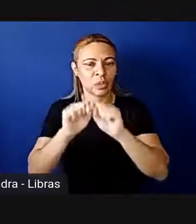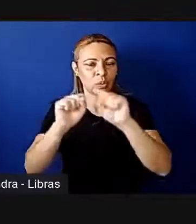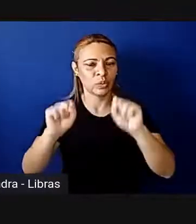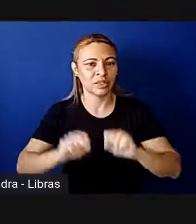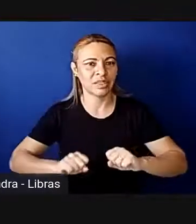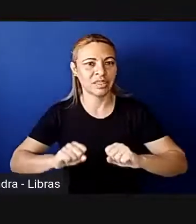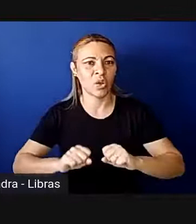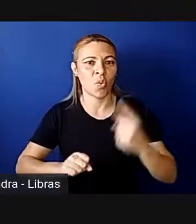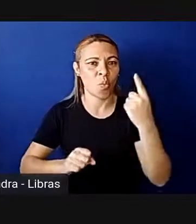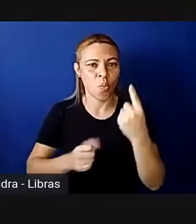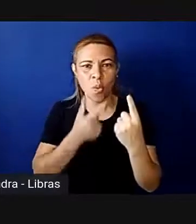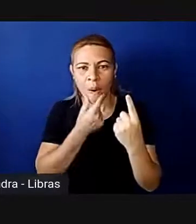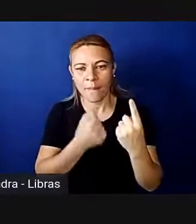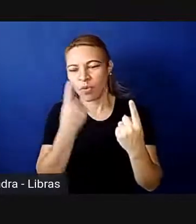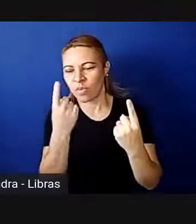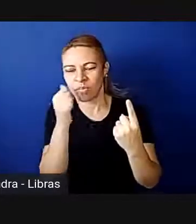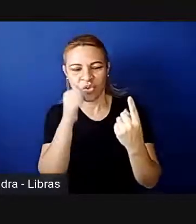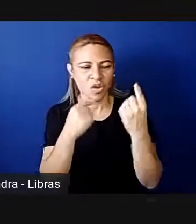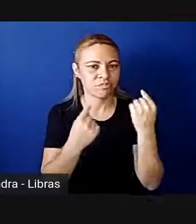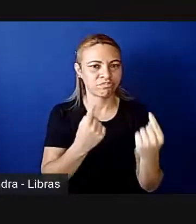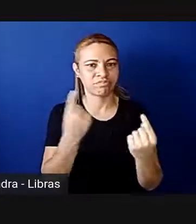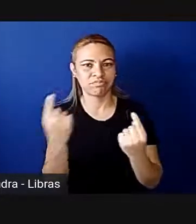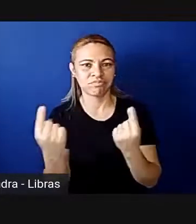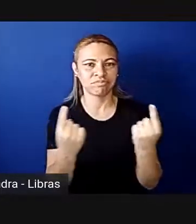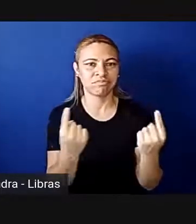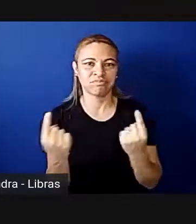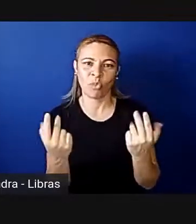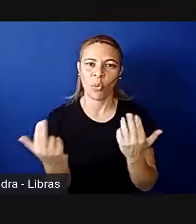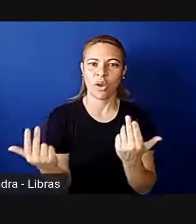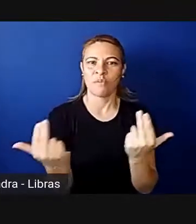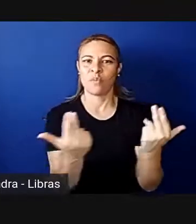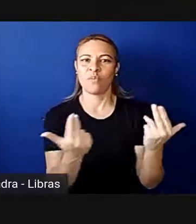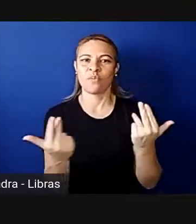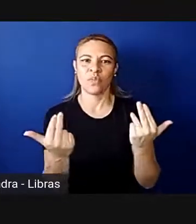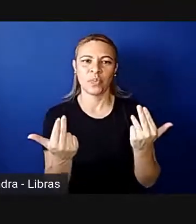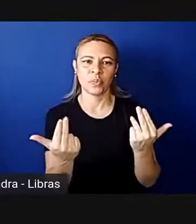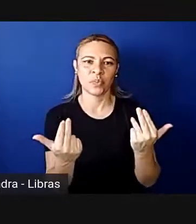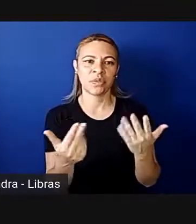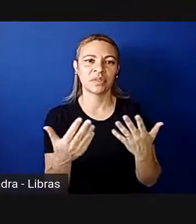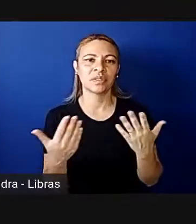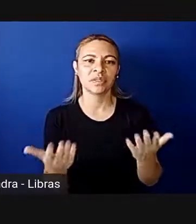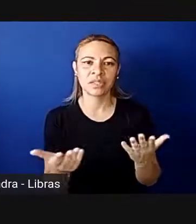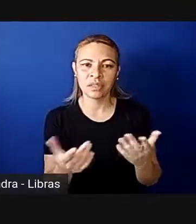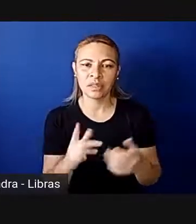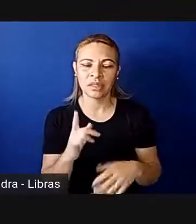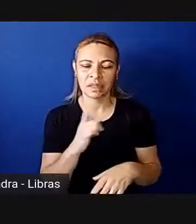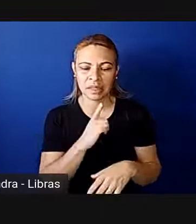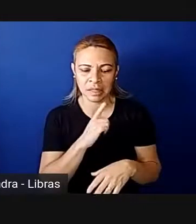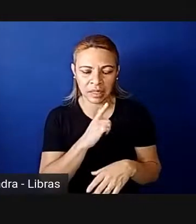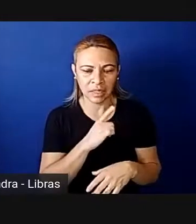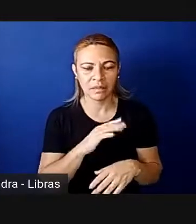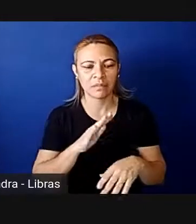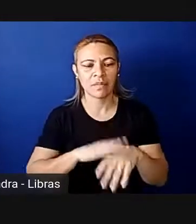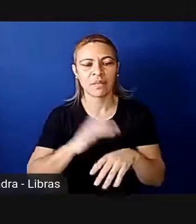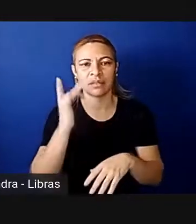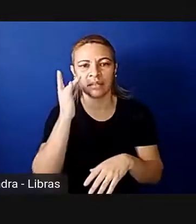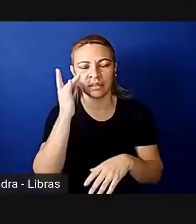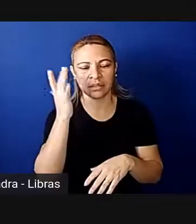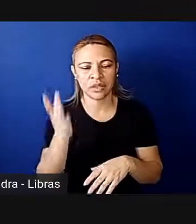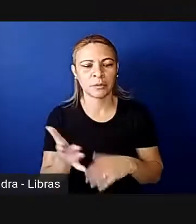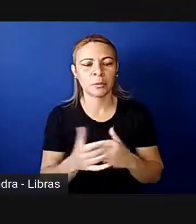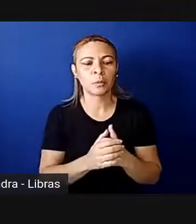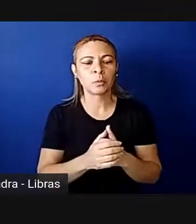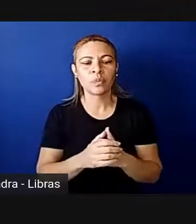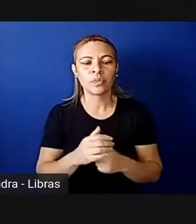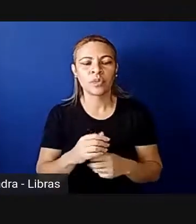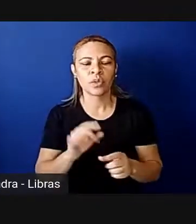um homem e uma mulher, um homem e uma mulher, né, então, tem sido fácil, mais fácil conquistar do